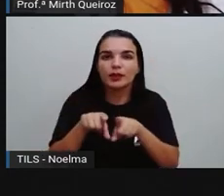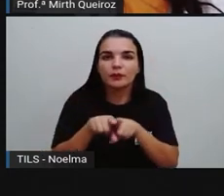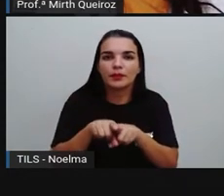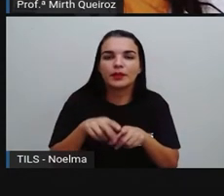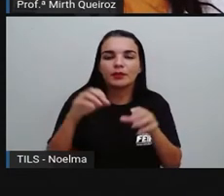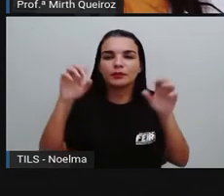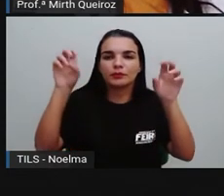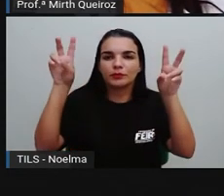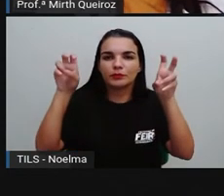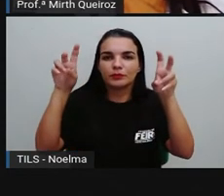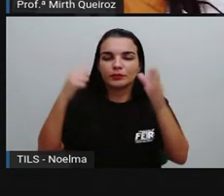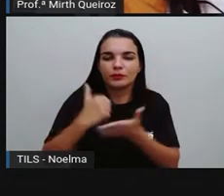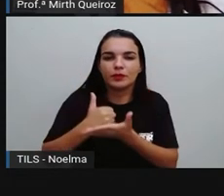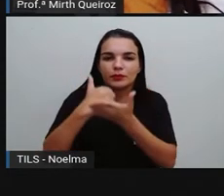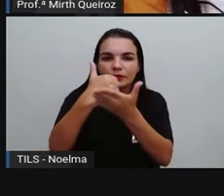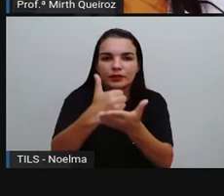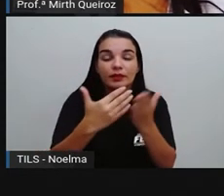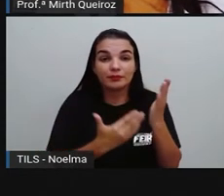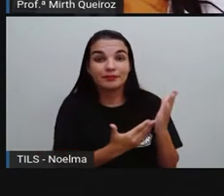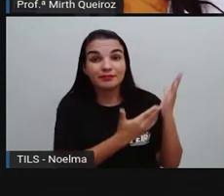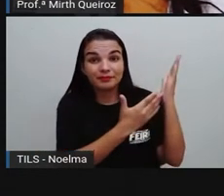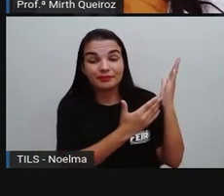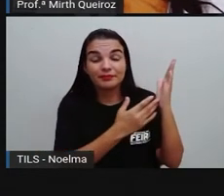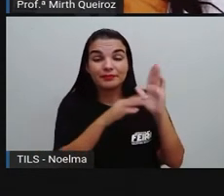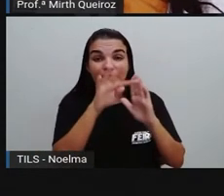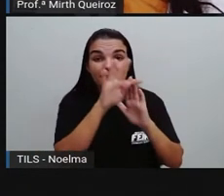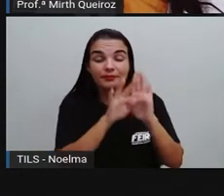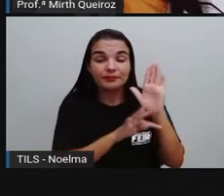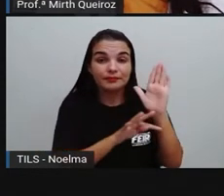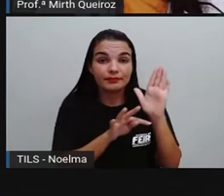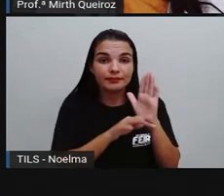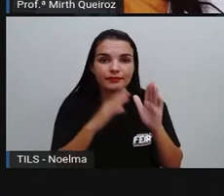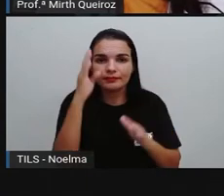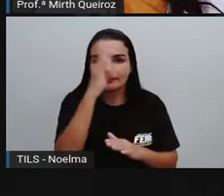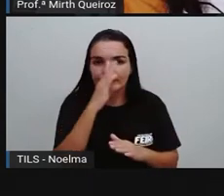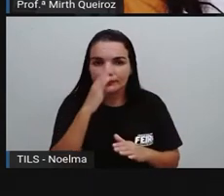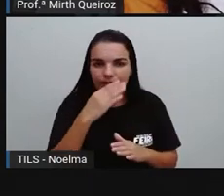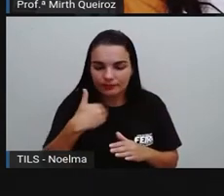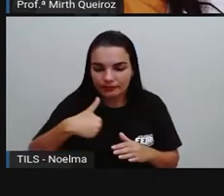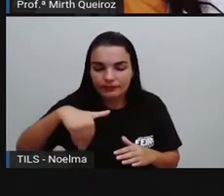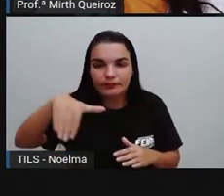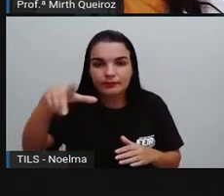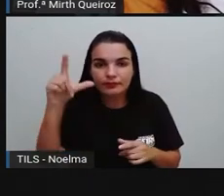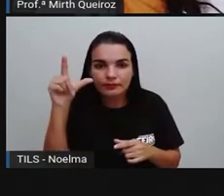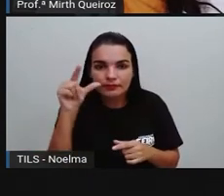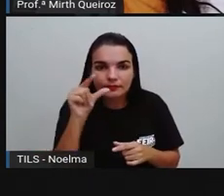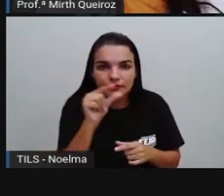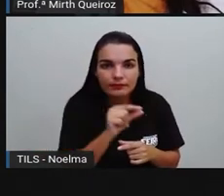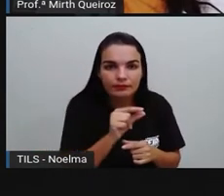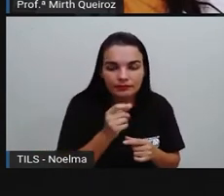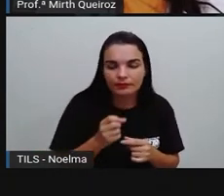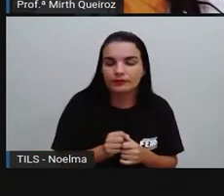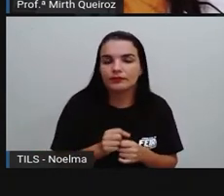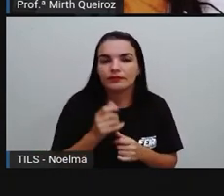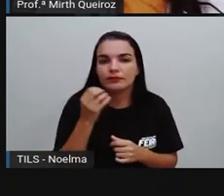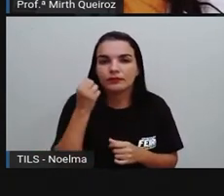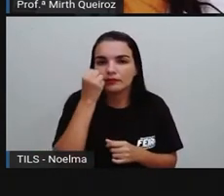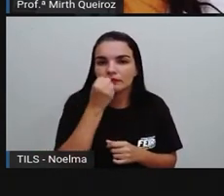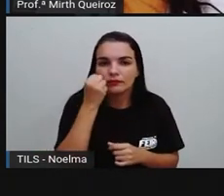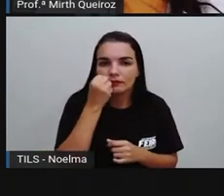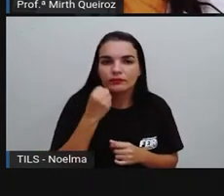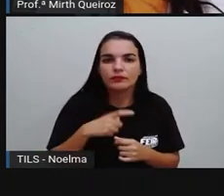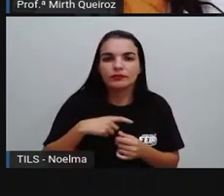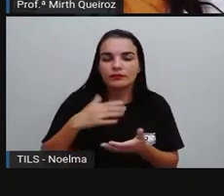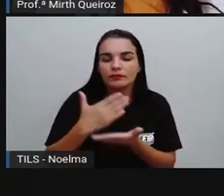Um subtítulo. A notícia. O Brasil irá diminuir a quantidade de açúcar em bolos, biscoitos